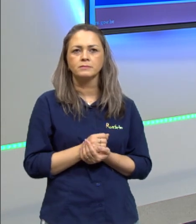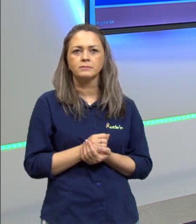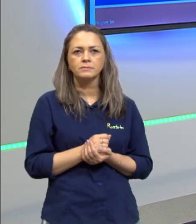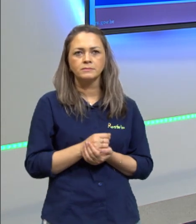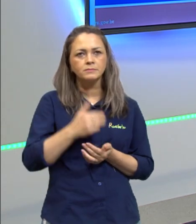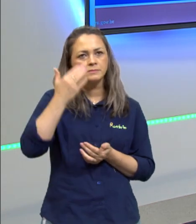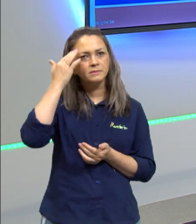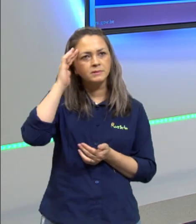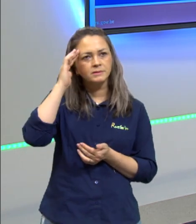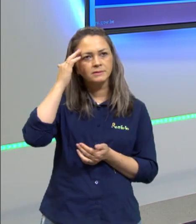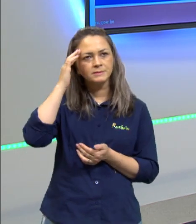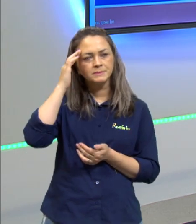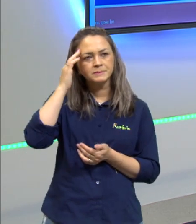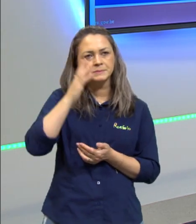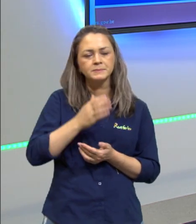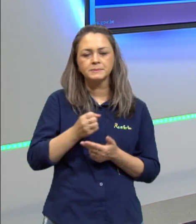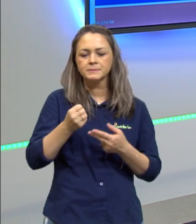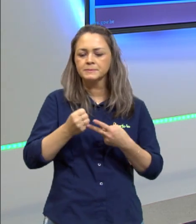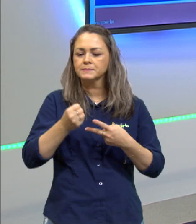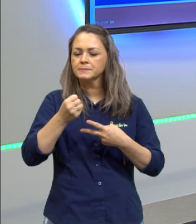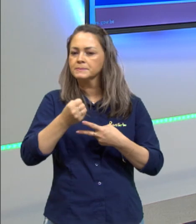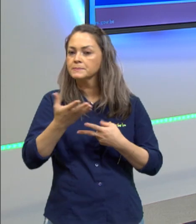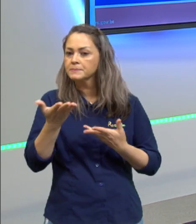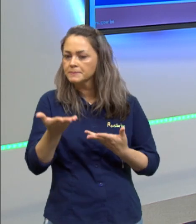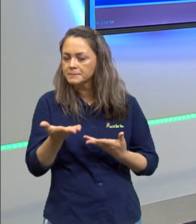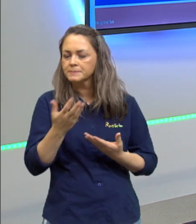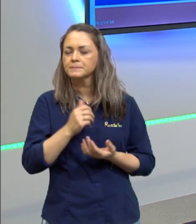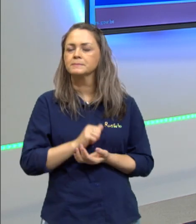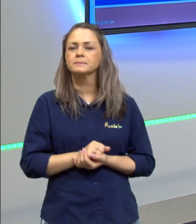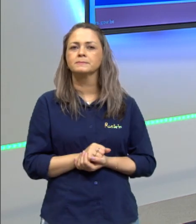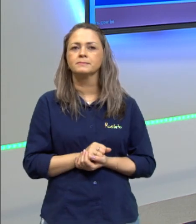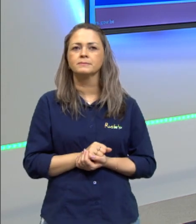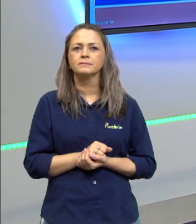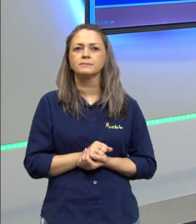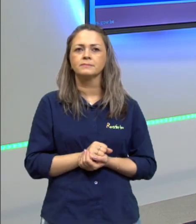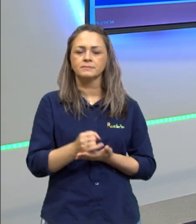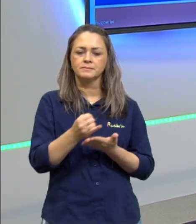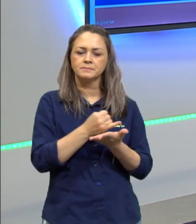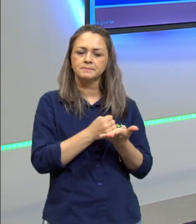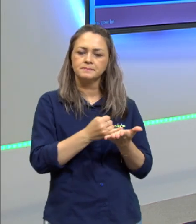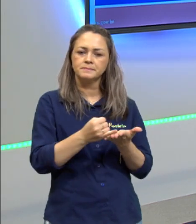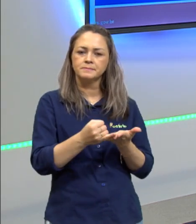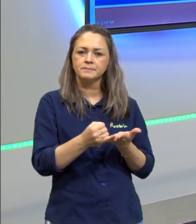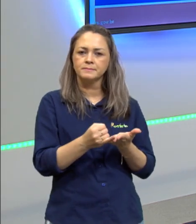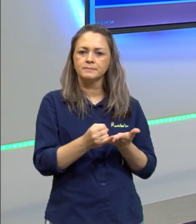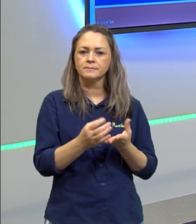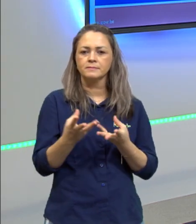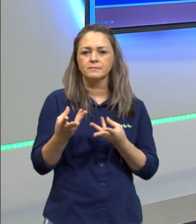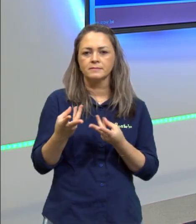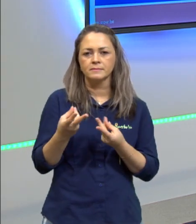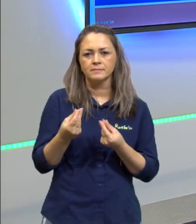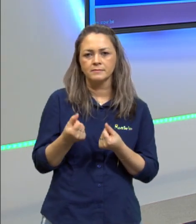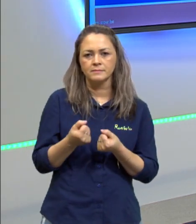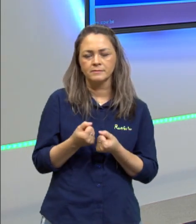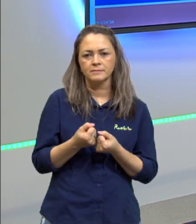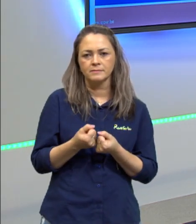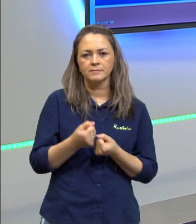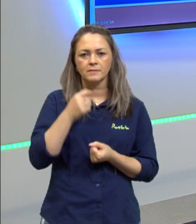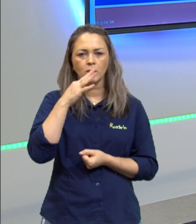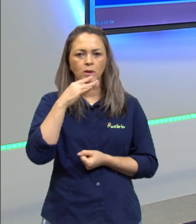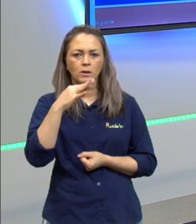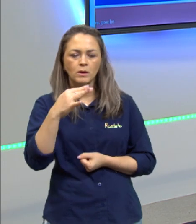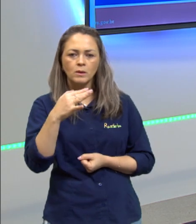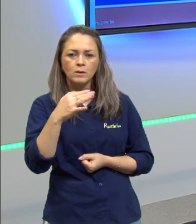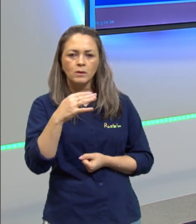entender que vai ser uma questão de probabilidade inicialmente as quantidades e as cores